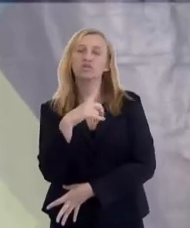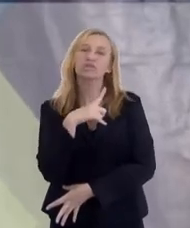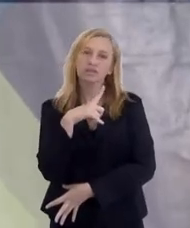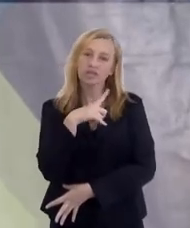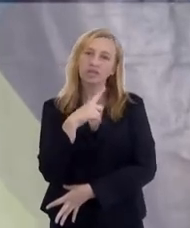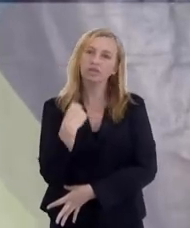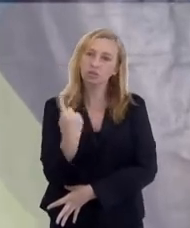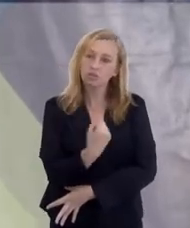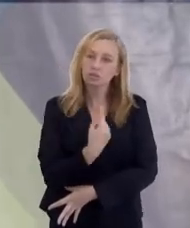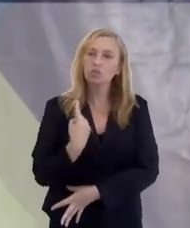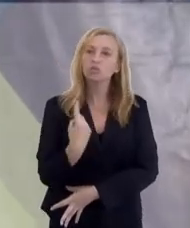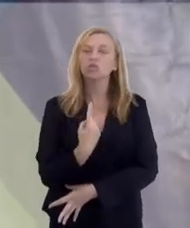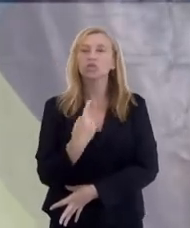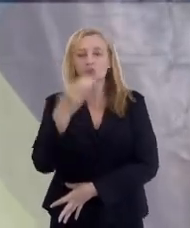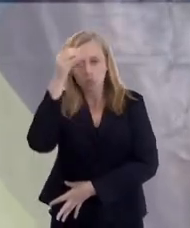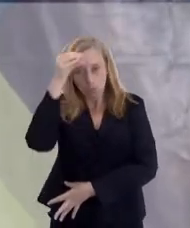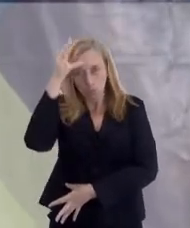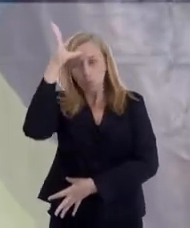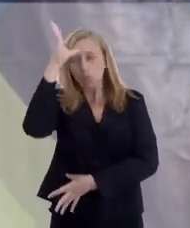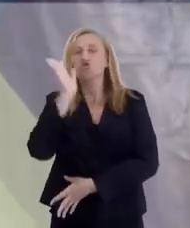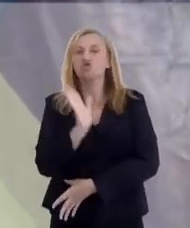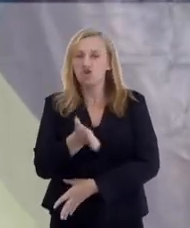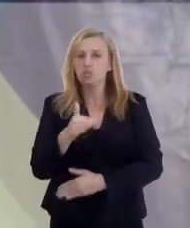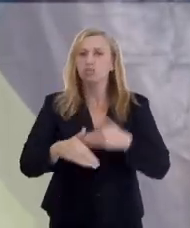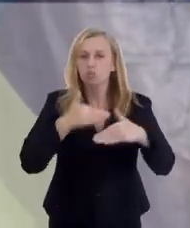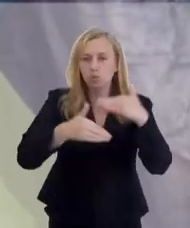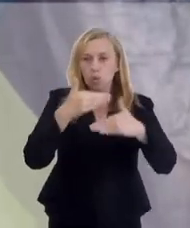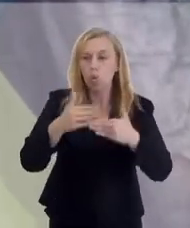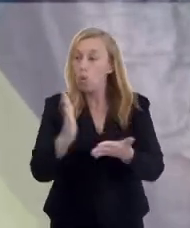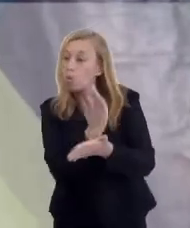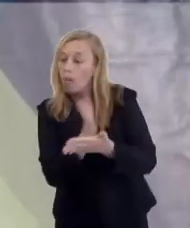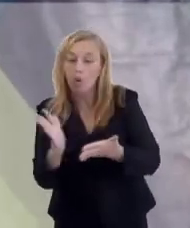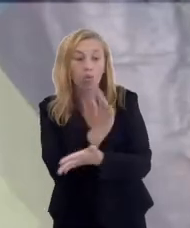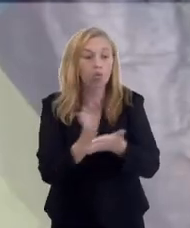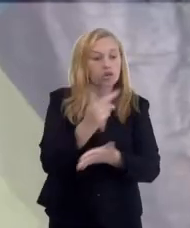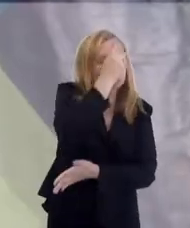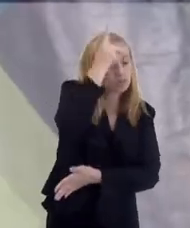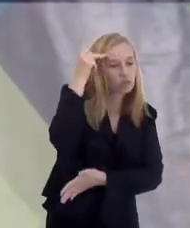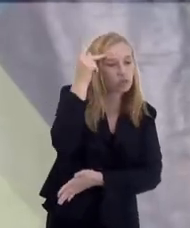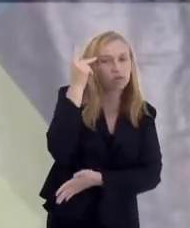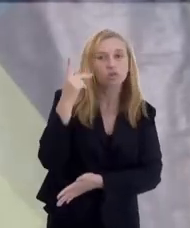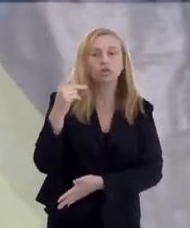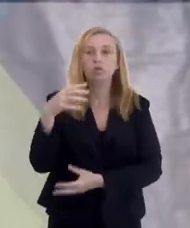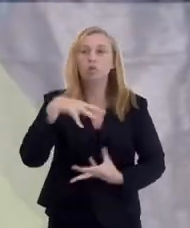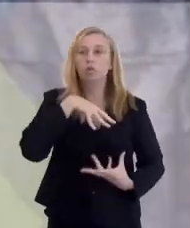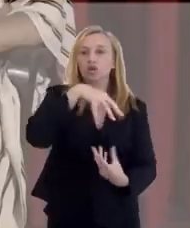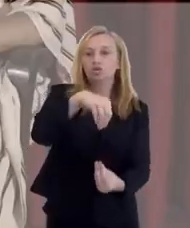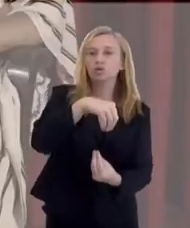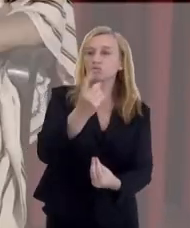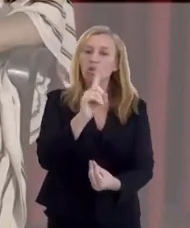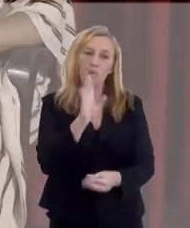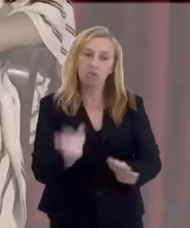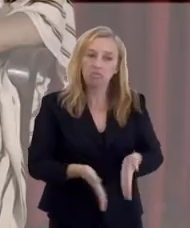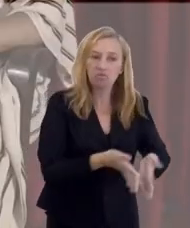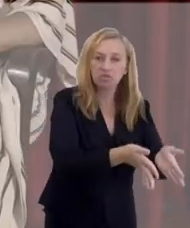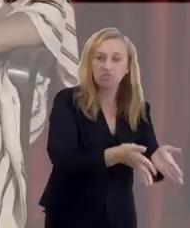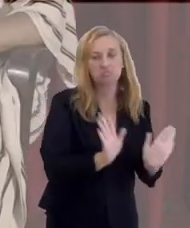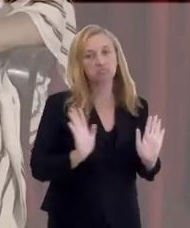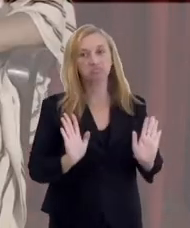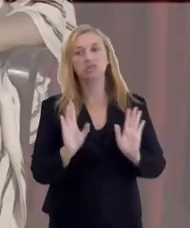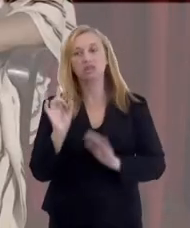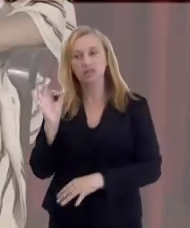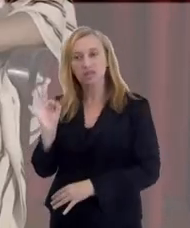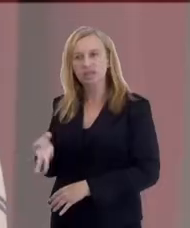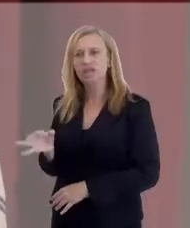com o conhecimento que a gente tem, com o que a gente já desenvolveu. Então para algumas pessoas o Espiritismo não é o